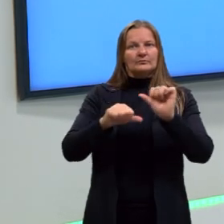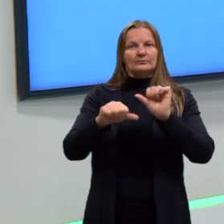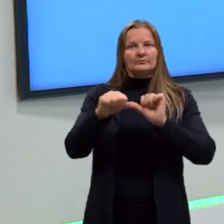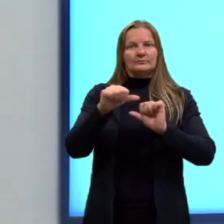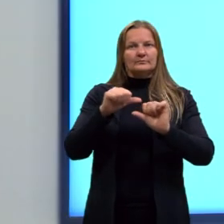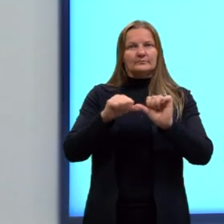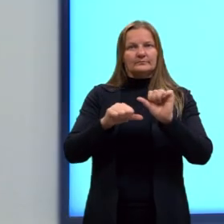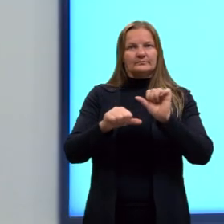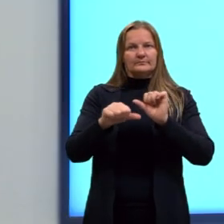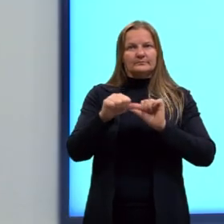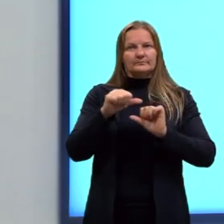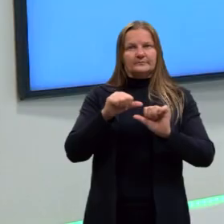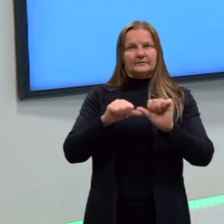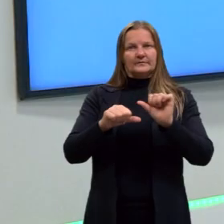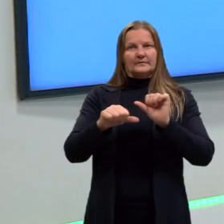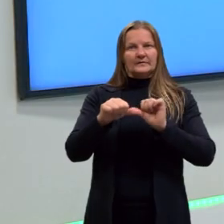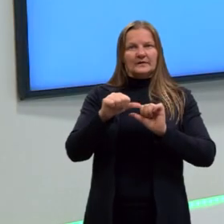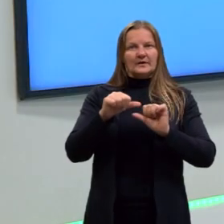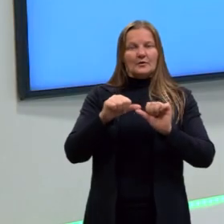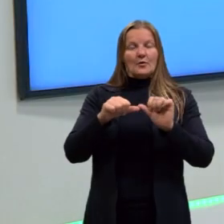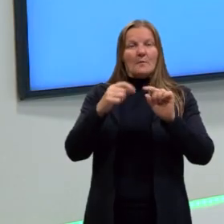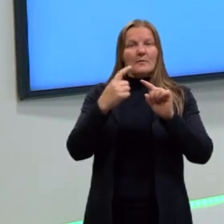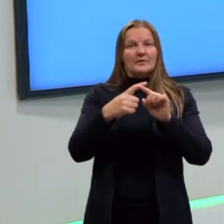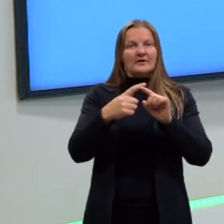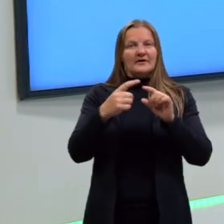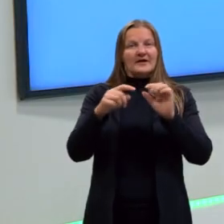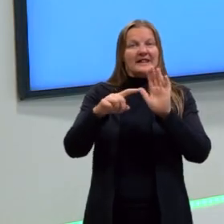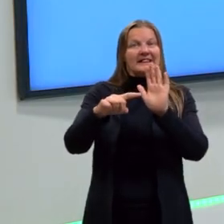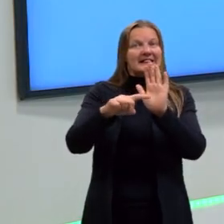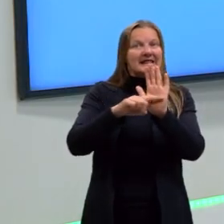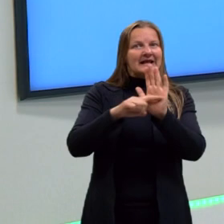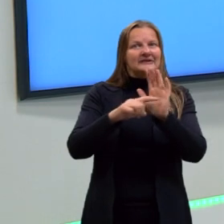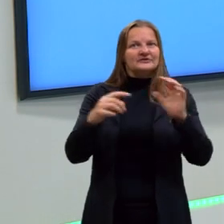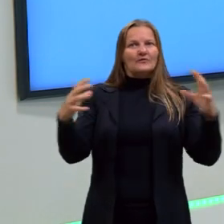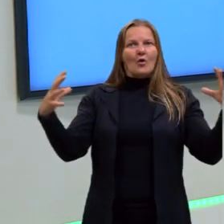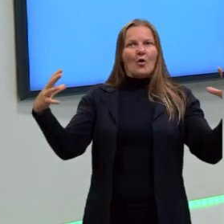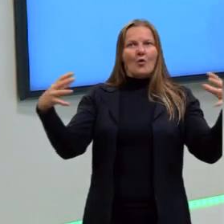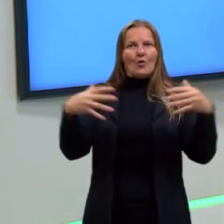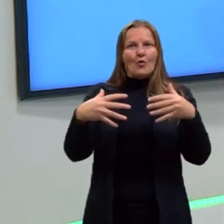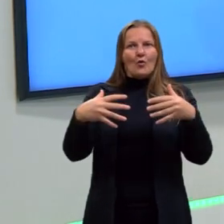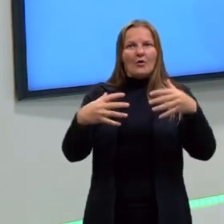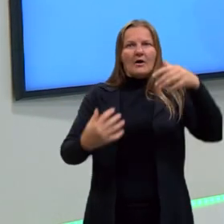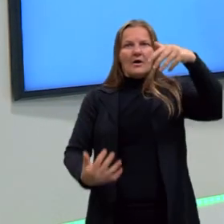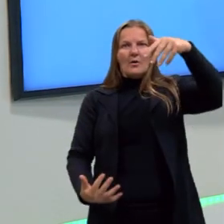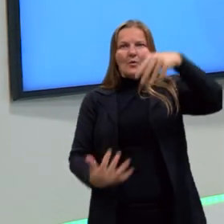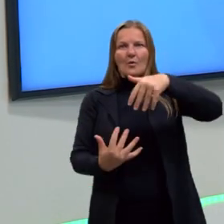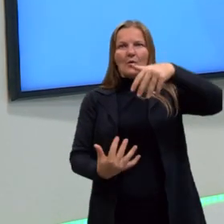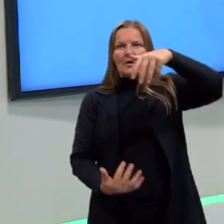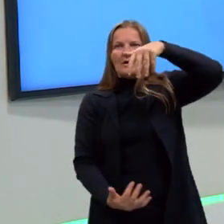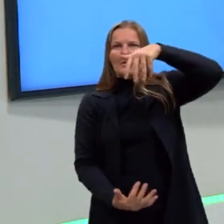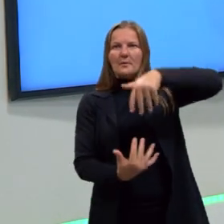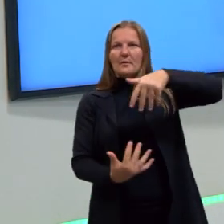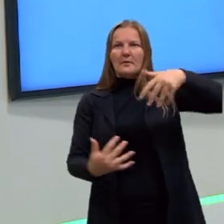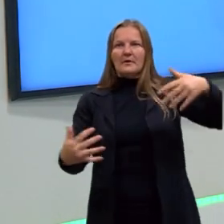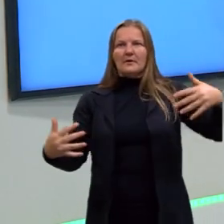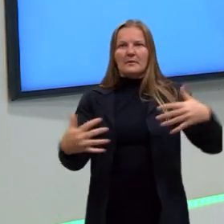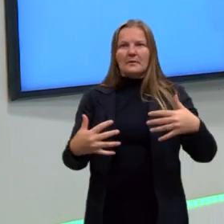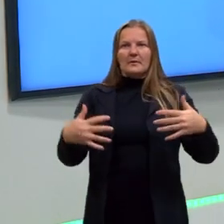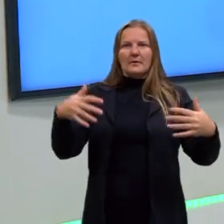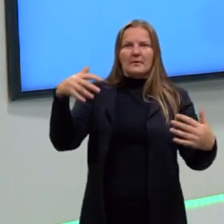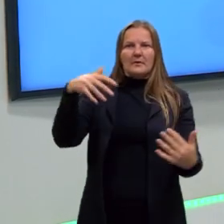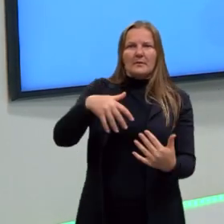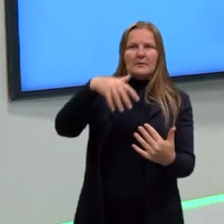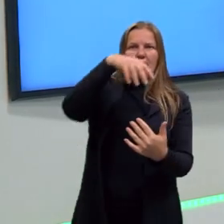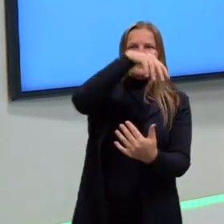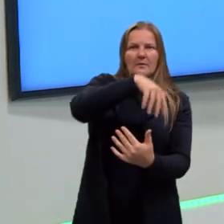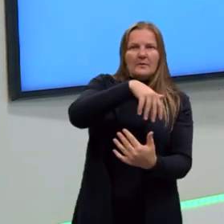linhas vão entrar. Então, direto, a gente já pode desenhar. Esse é o mesmo desenho anterior.